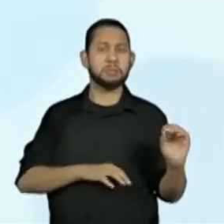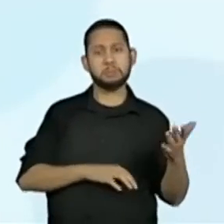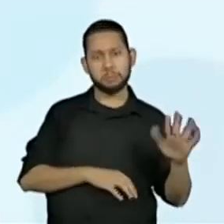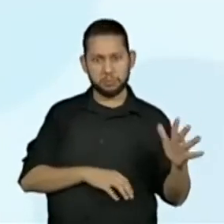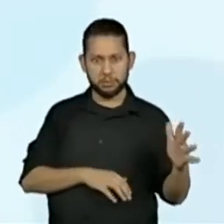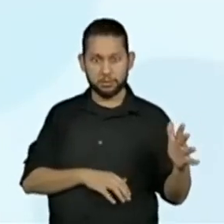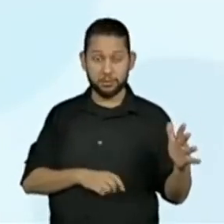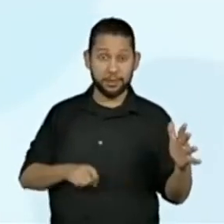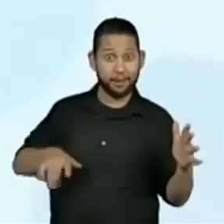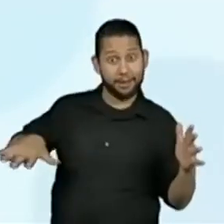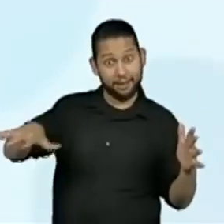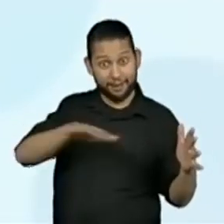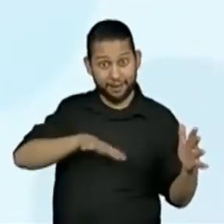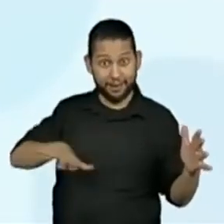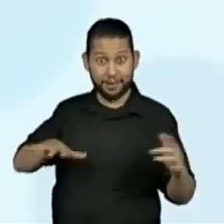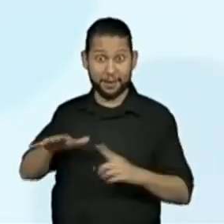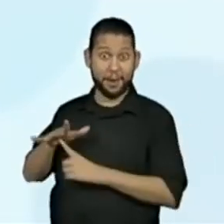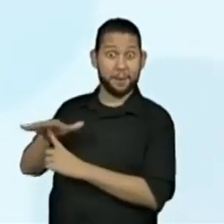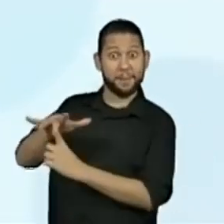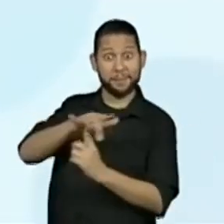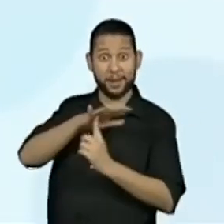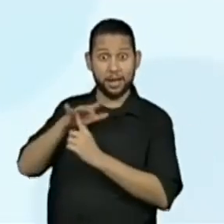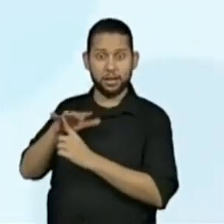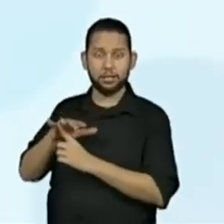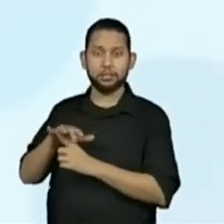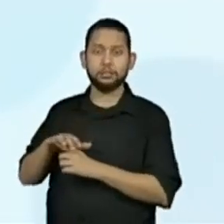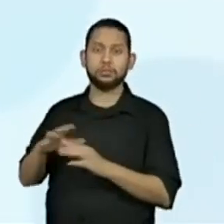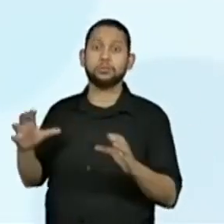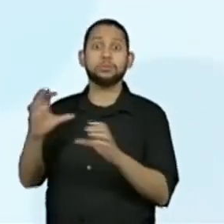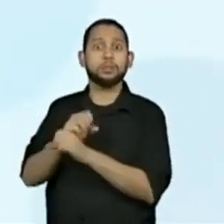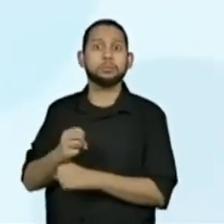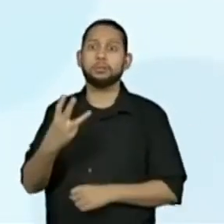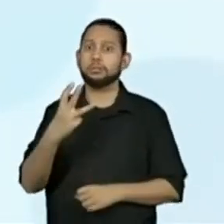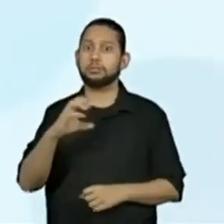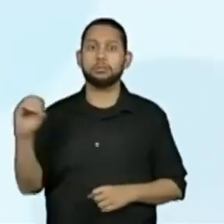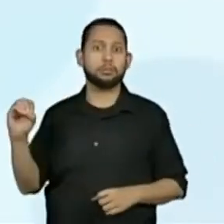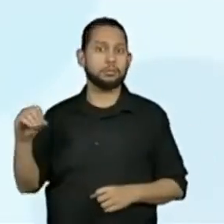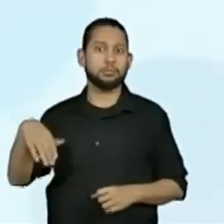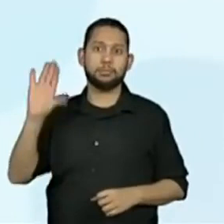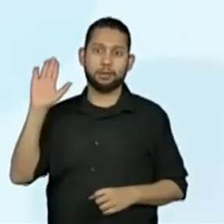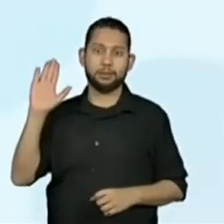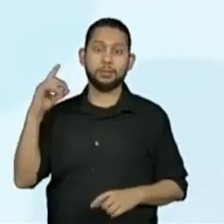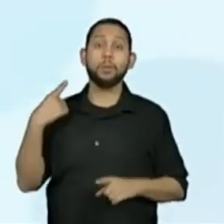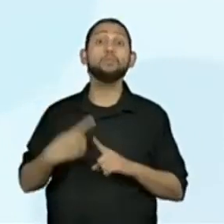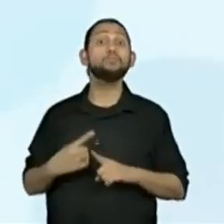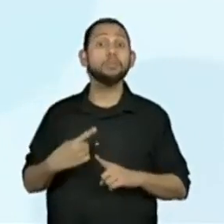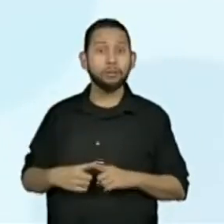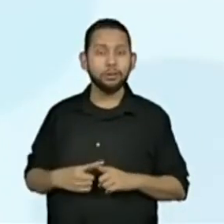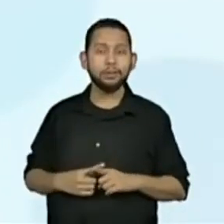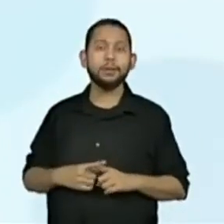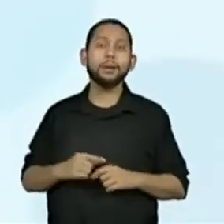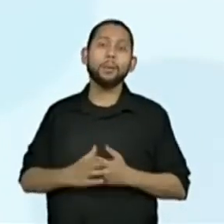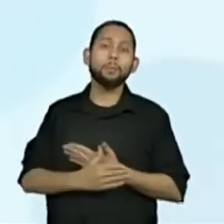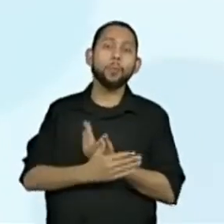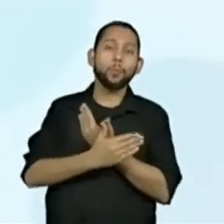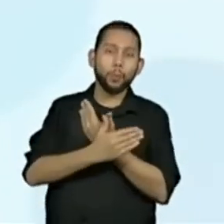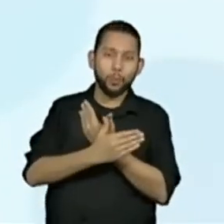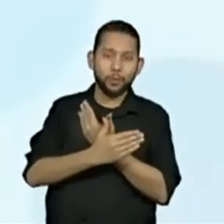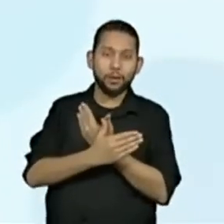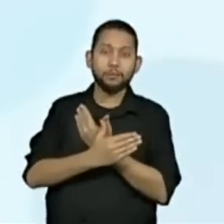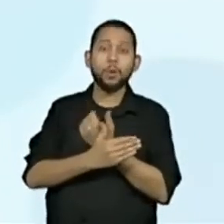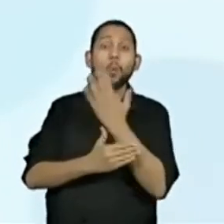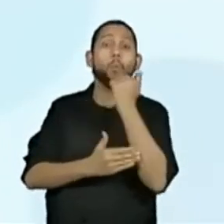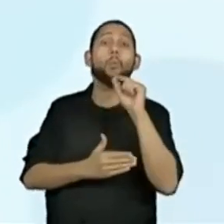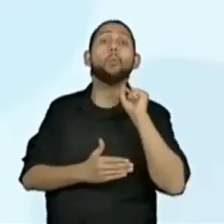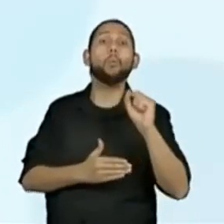Isso ocorre porque a maioria das borboletas se alimenta de frutos que caem no solo